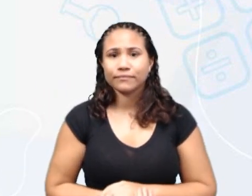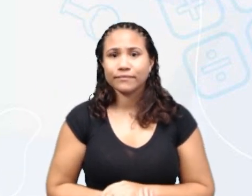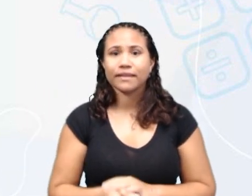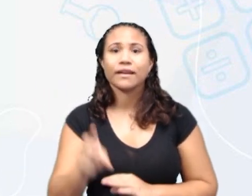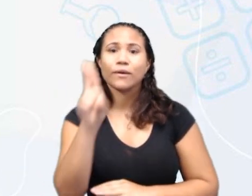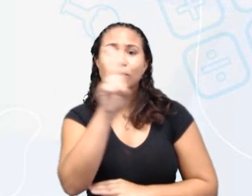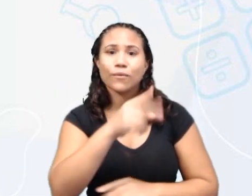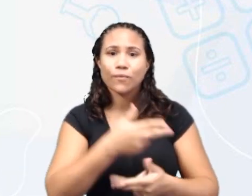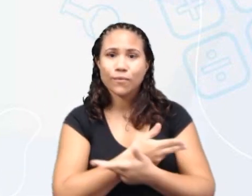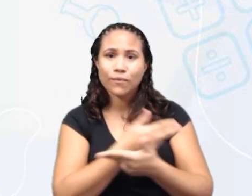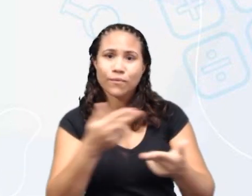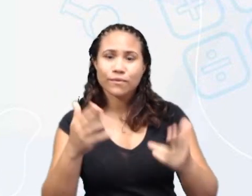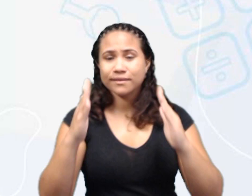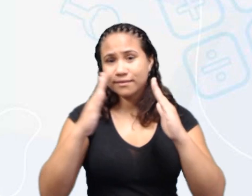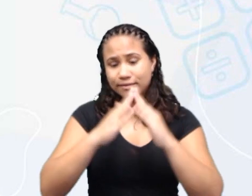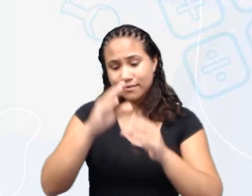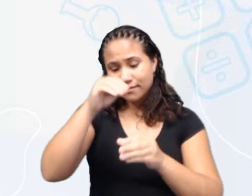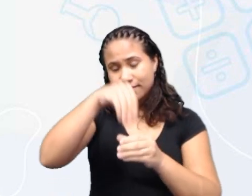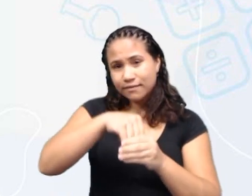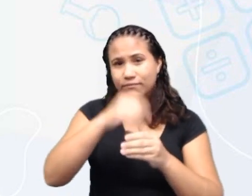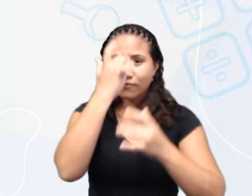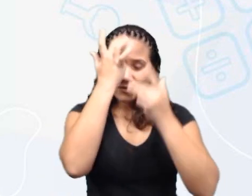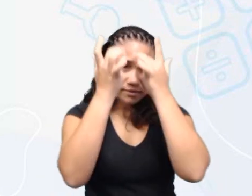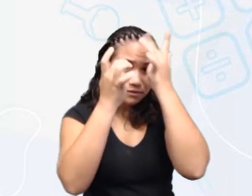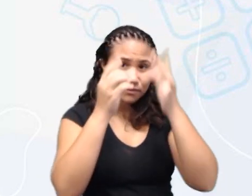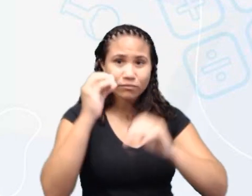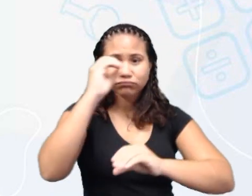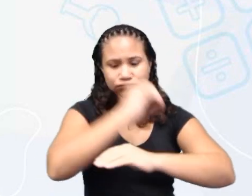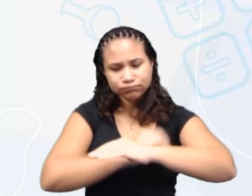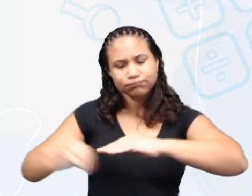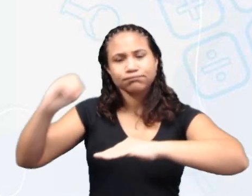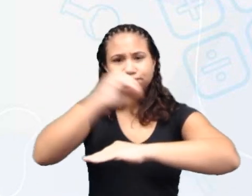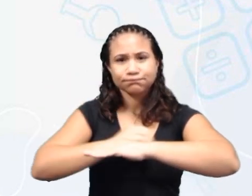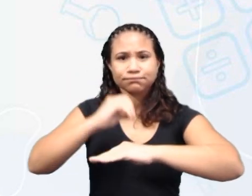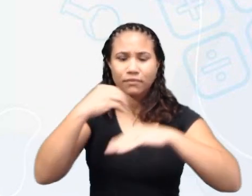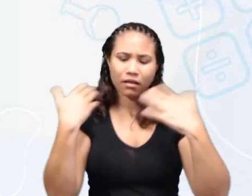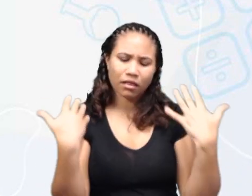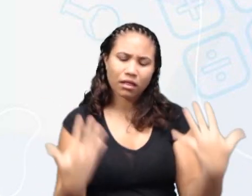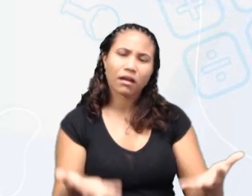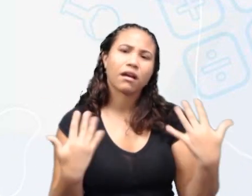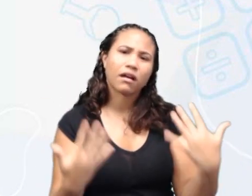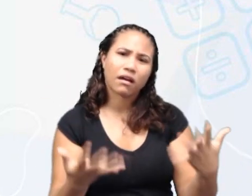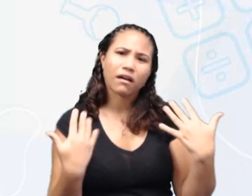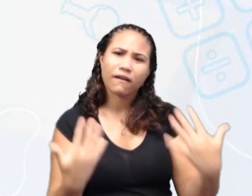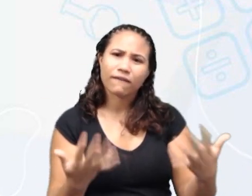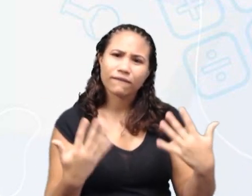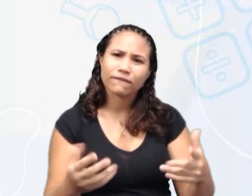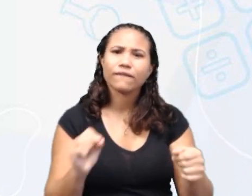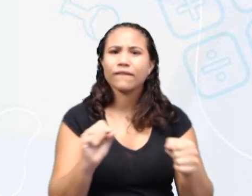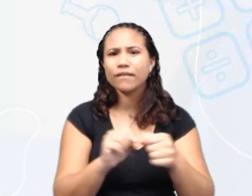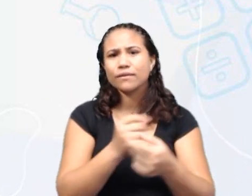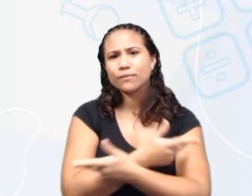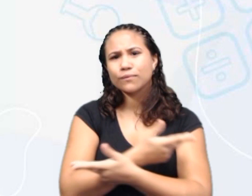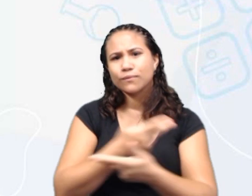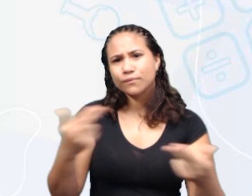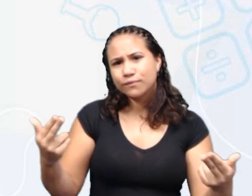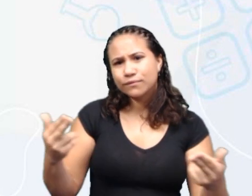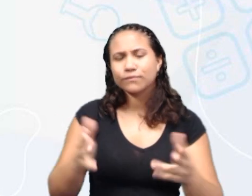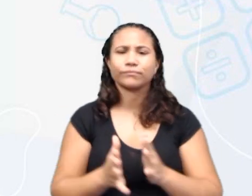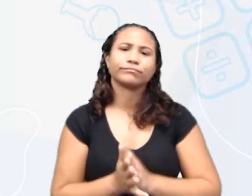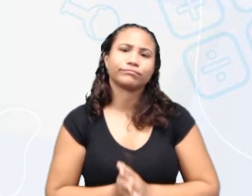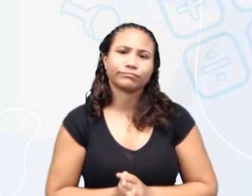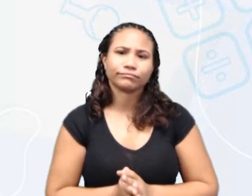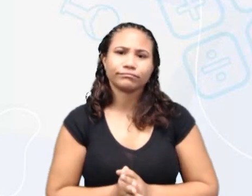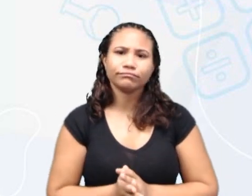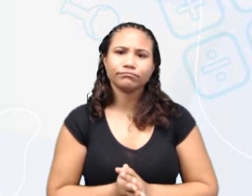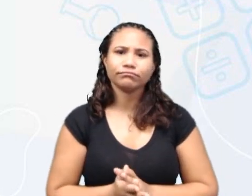utensílios domésticos que facilitam a vida diária, diminuindo a força que devemos aplicar para realizar tarefas